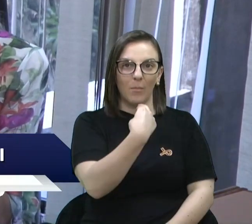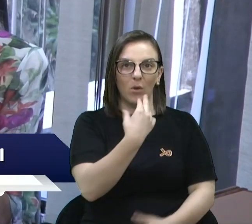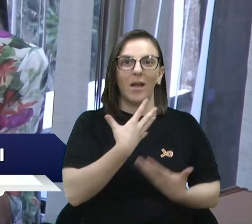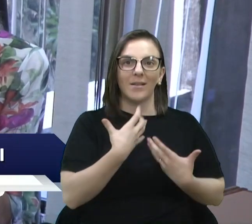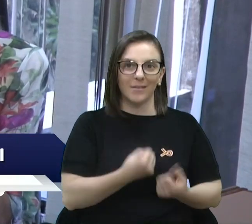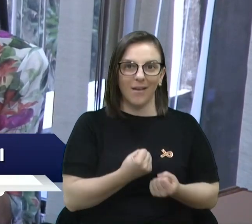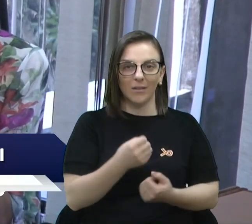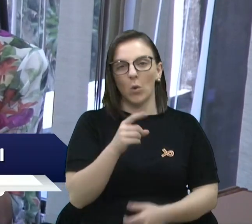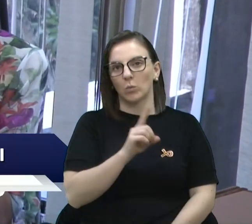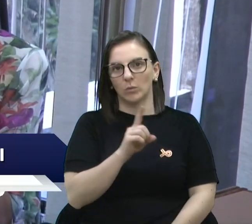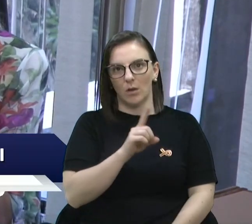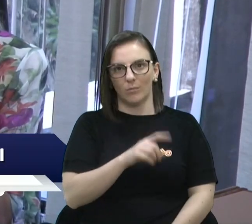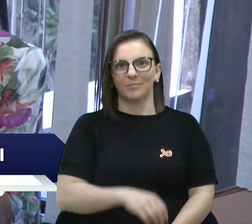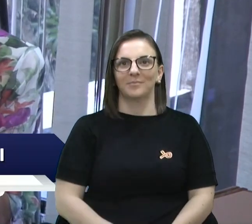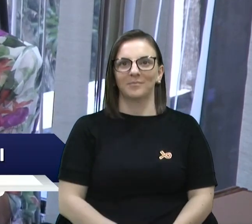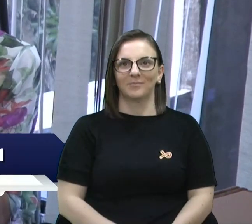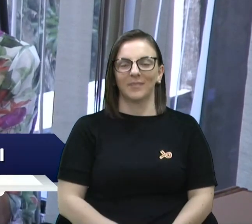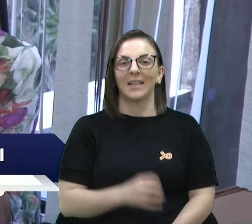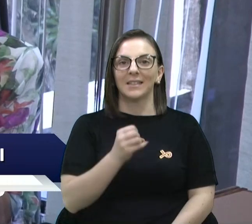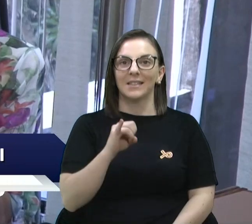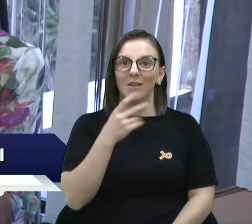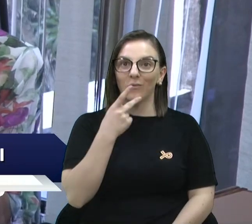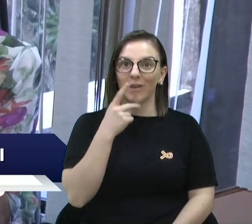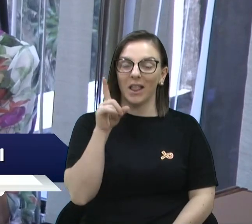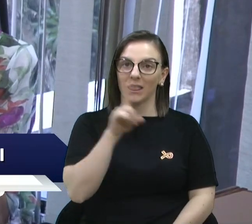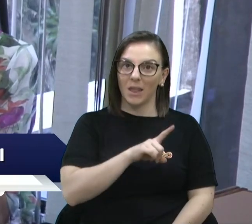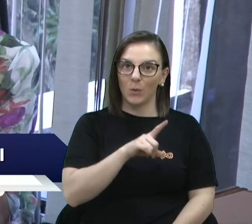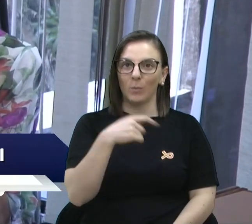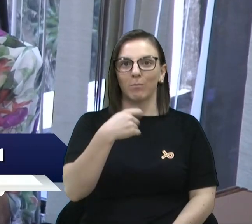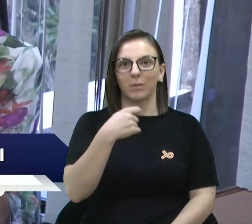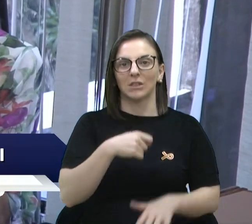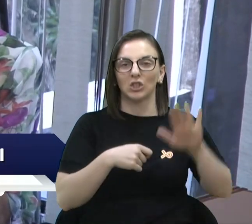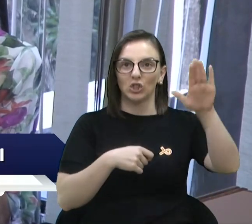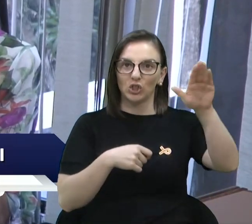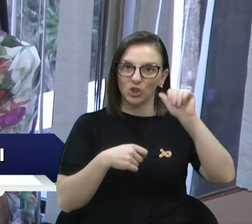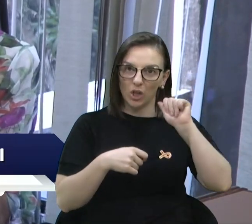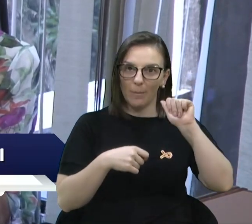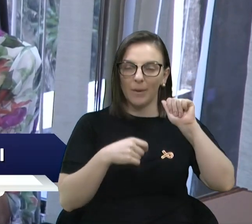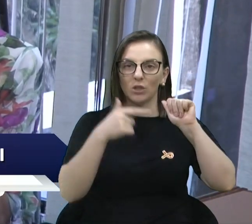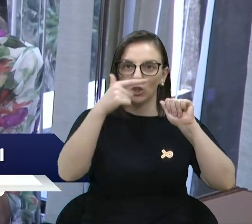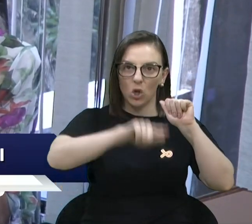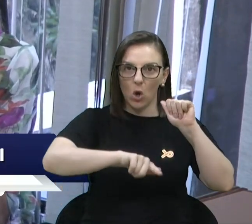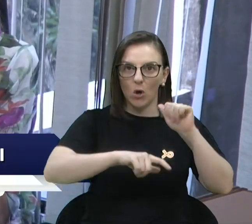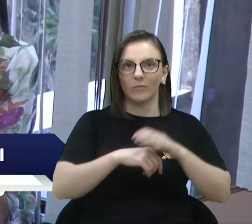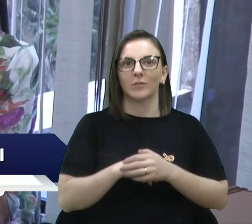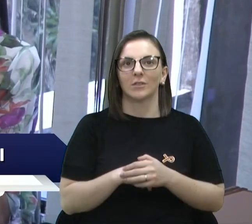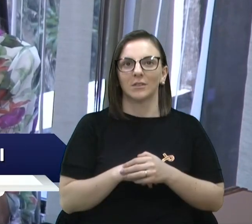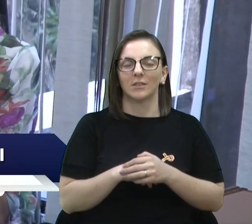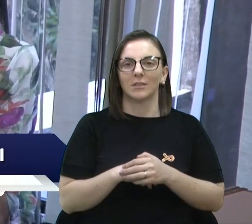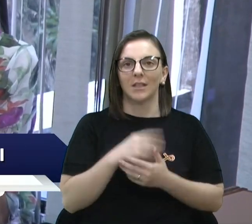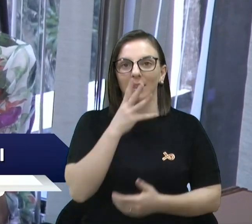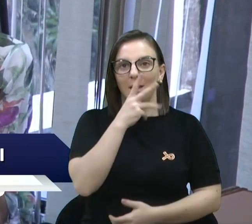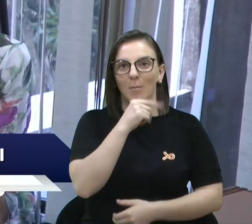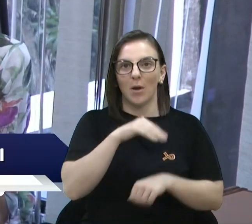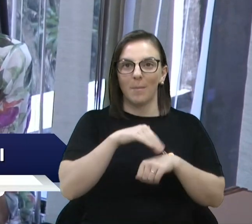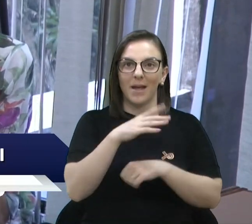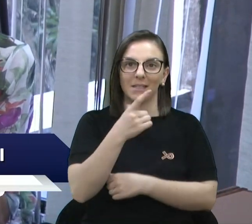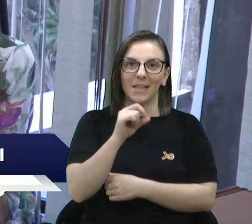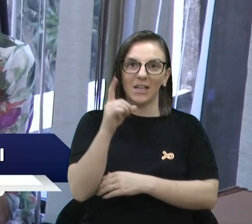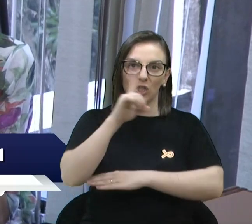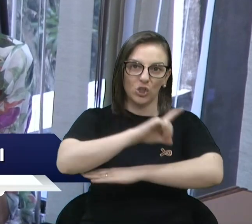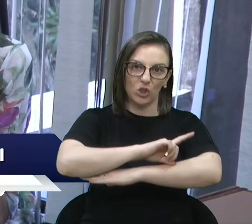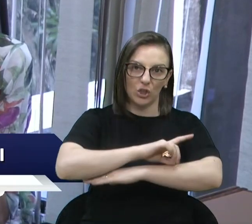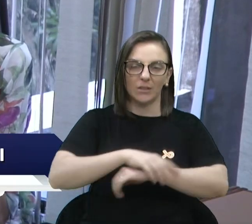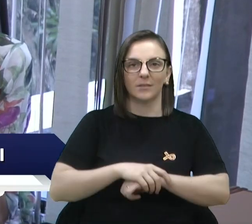aí se ele diz que não, tem que ser feito um novo chamamento, mais 10 dias, aí o cara diz que vem, aí entra no processo